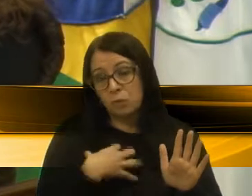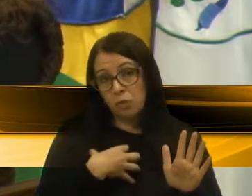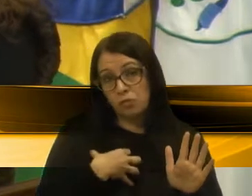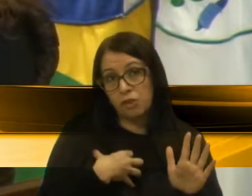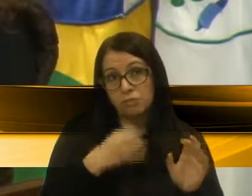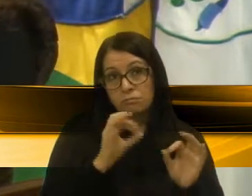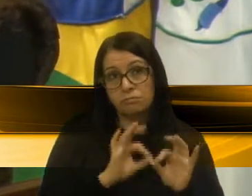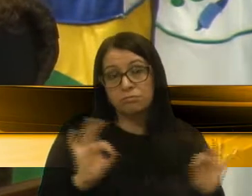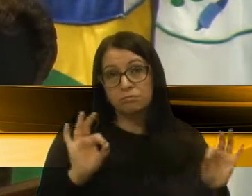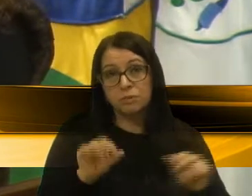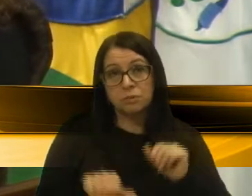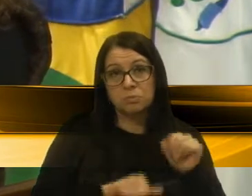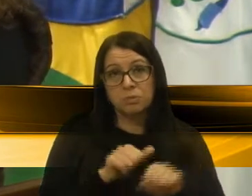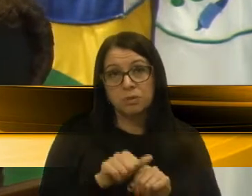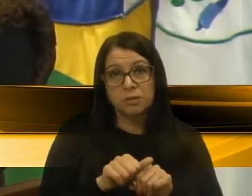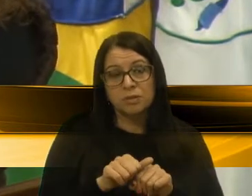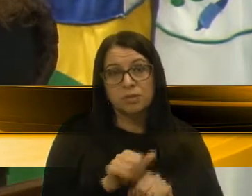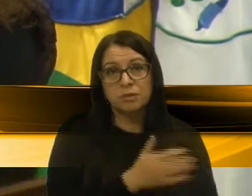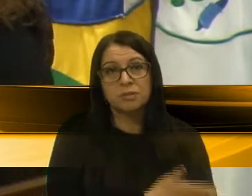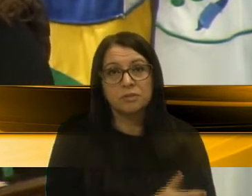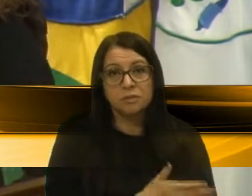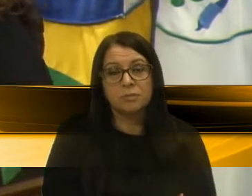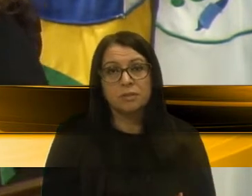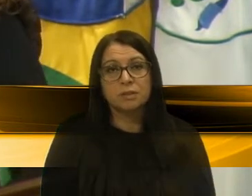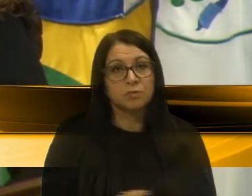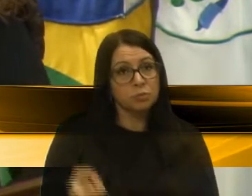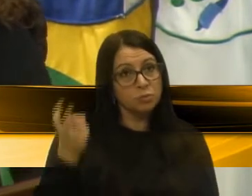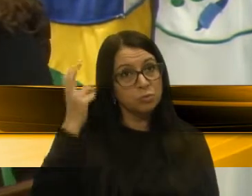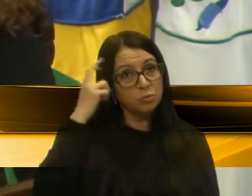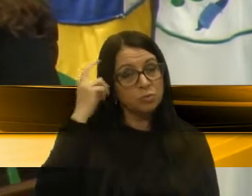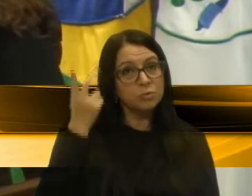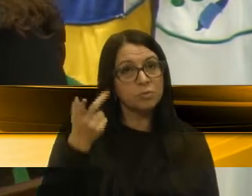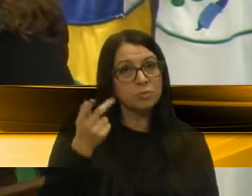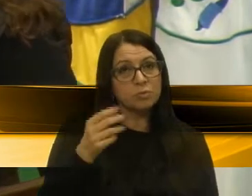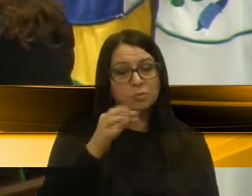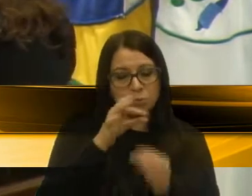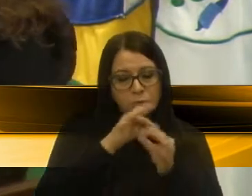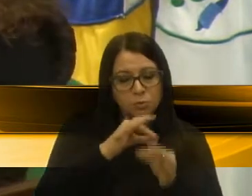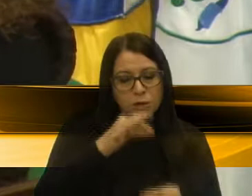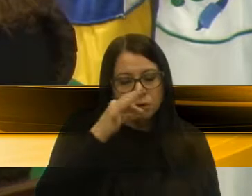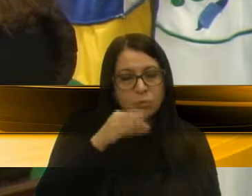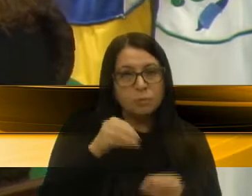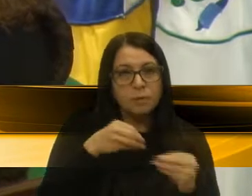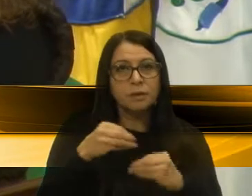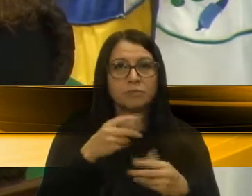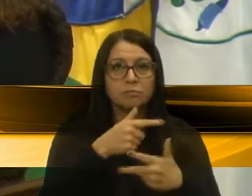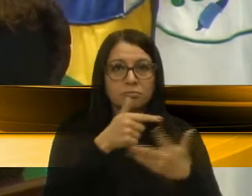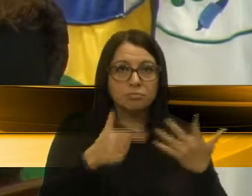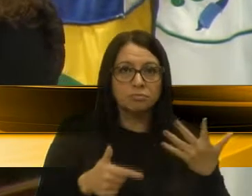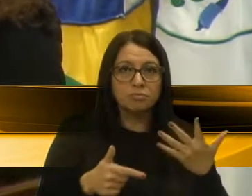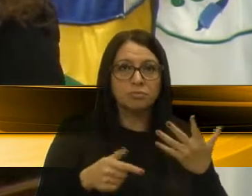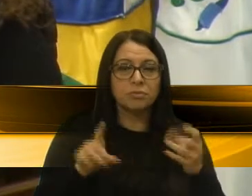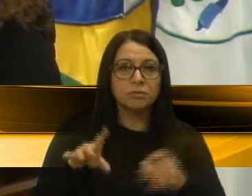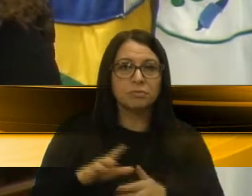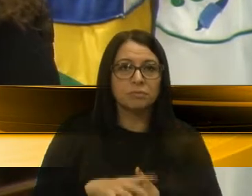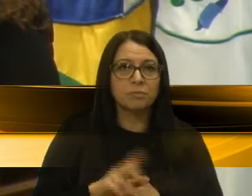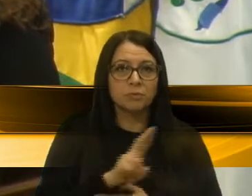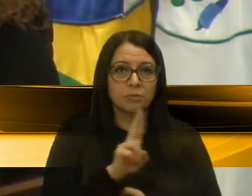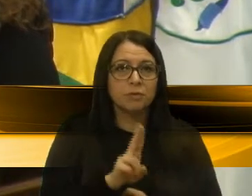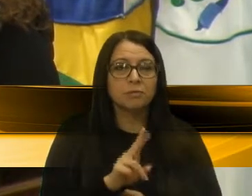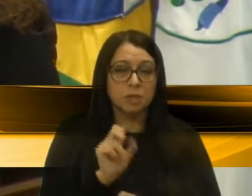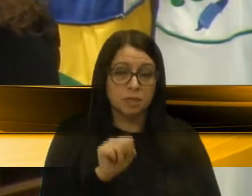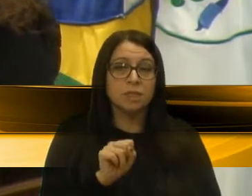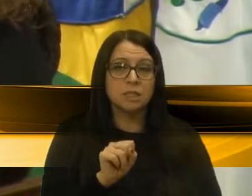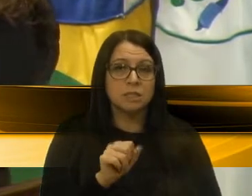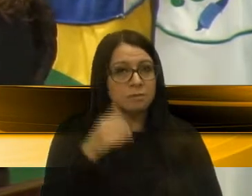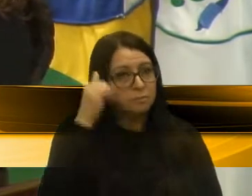simples de mudança de hábito, mudança de cultura, assim como a questão de canudos plásticos, de utensílios descartáveis, que a gente pode sim